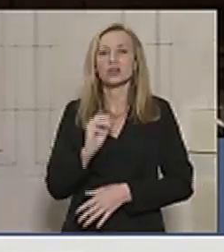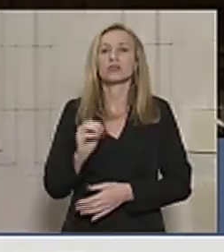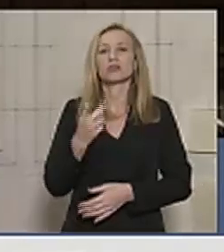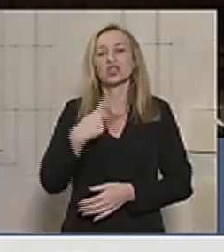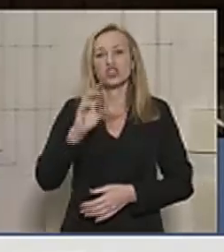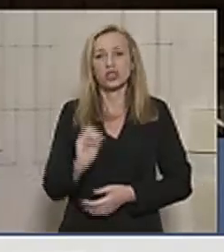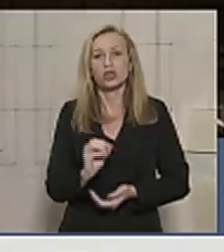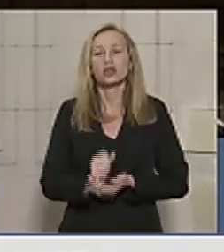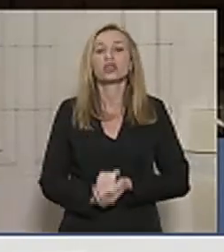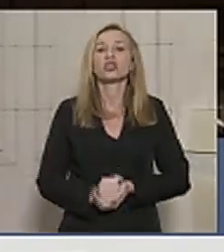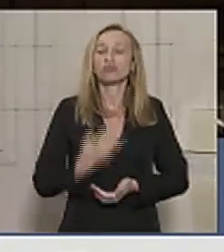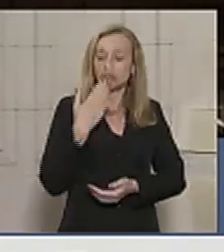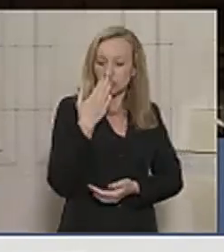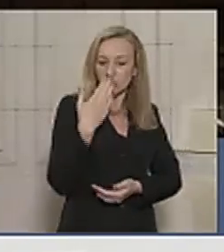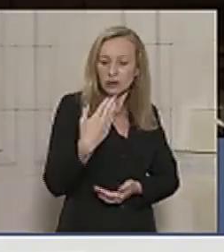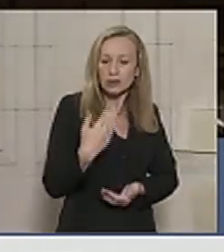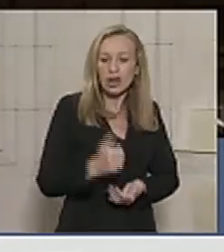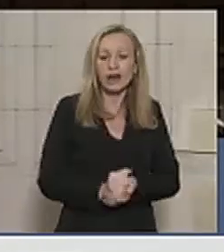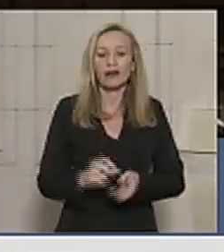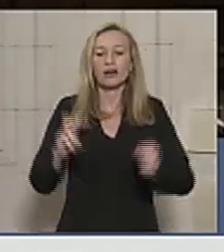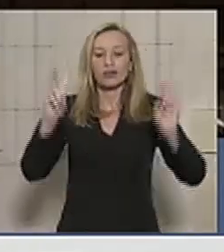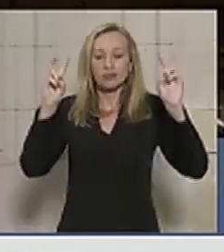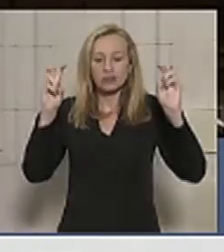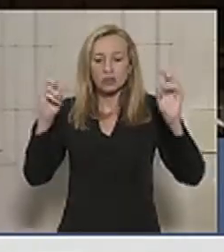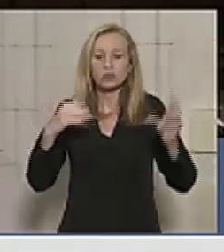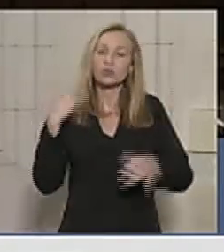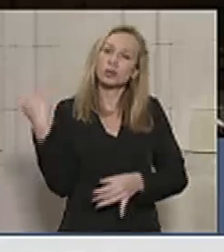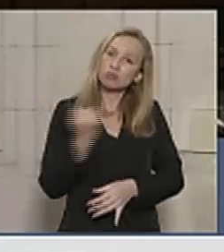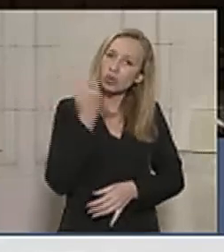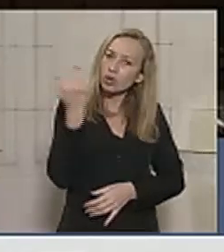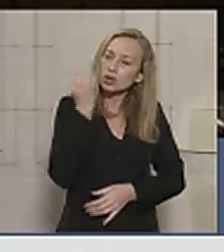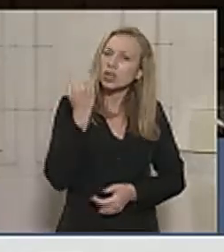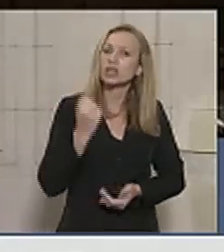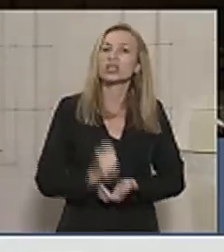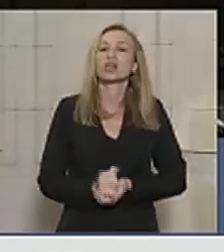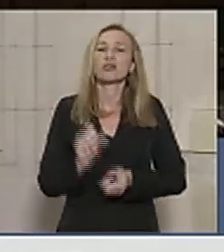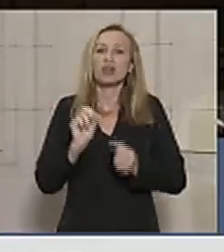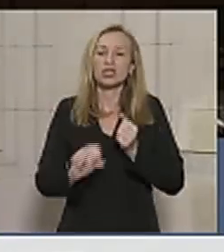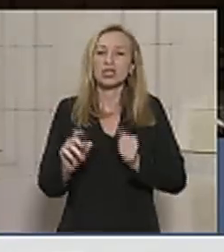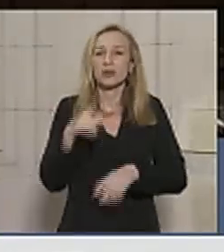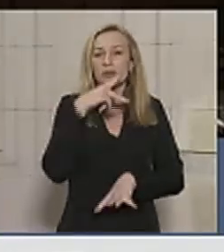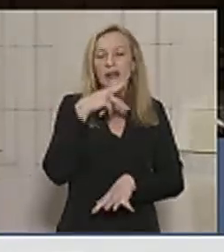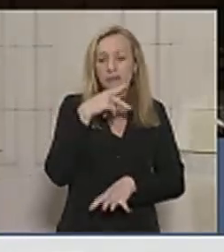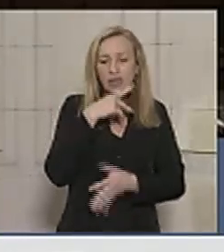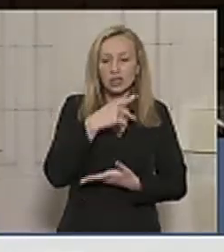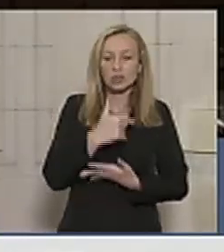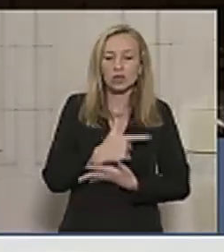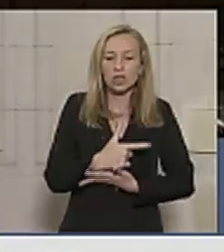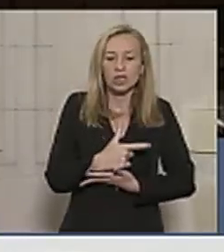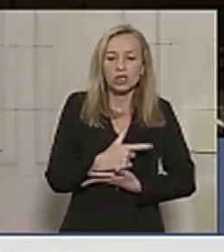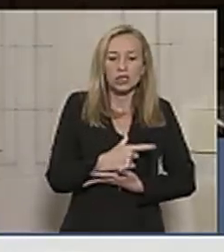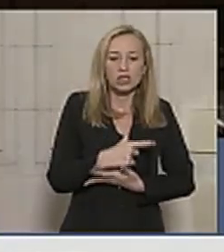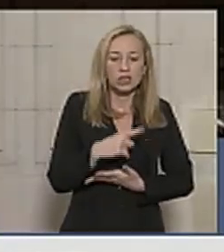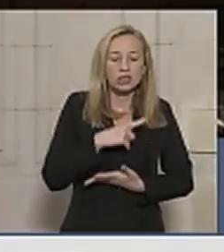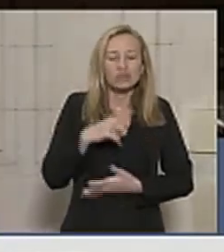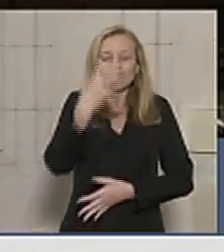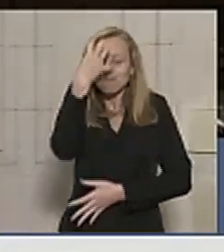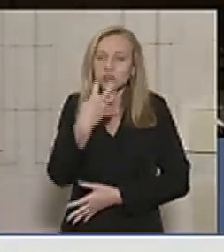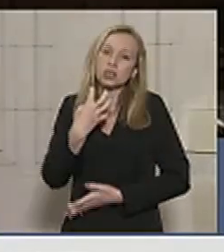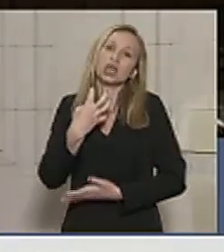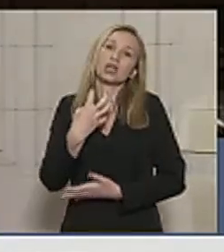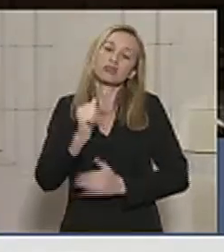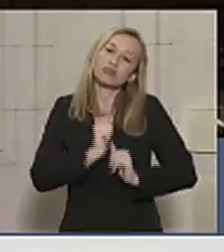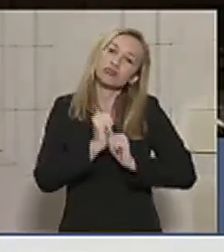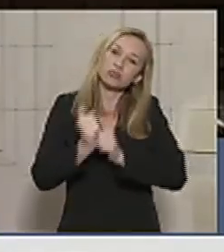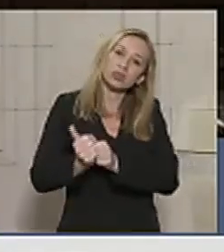no sentido de enfrentar temas tão importantes, fazer com que esse parlamento tenha celeridade no